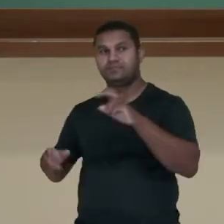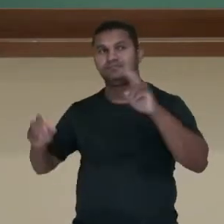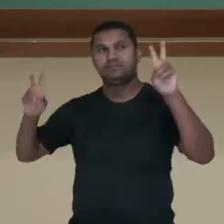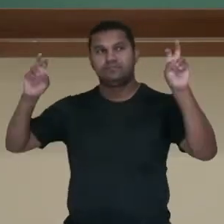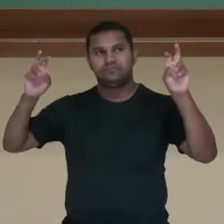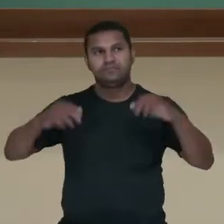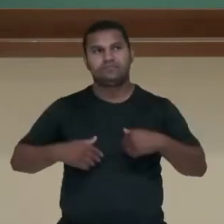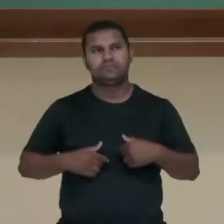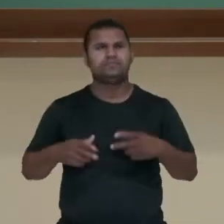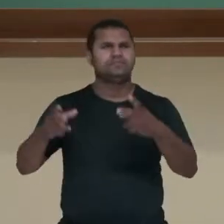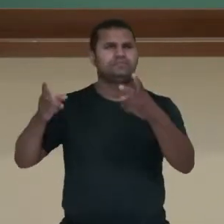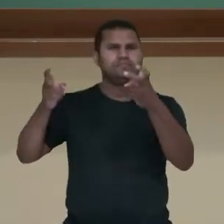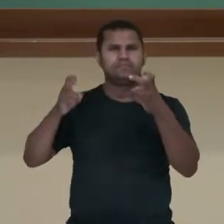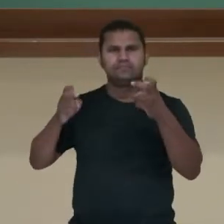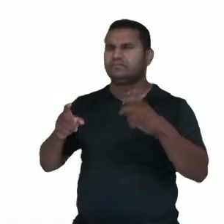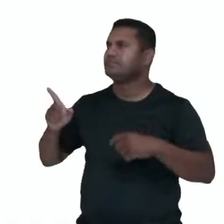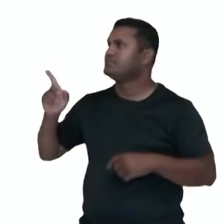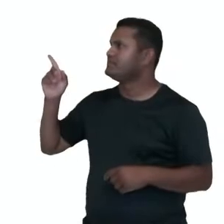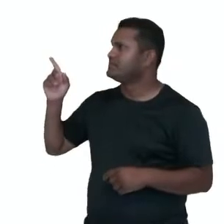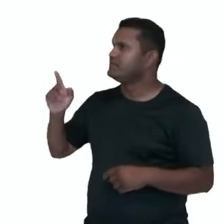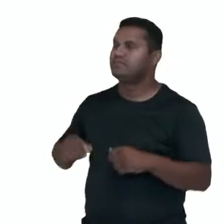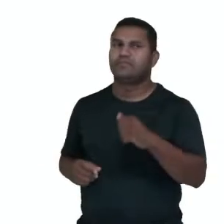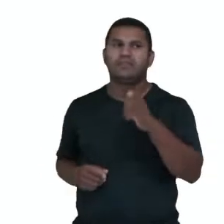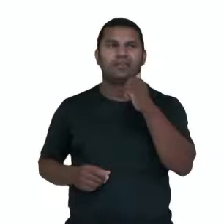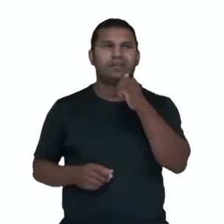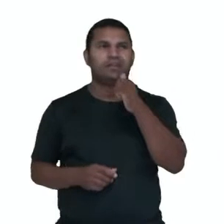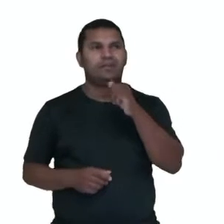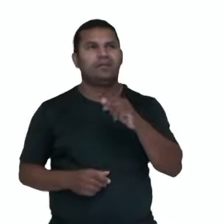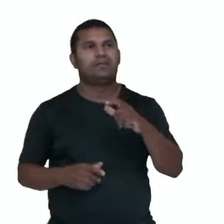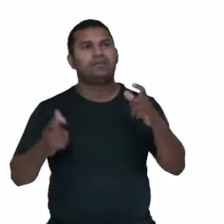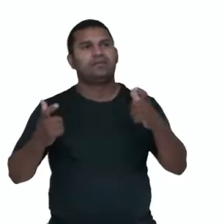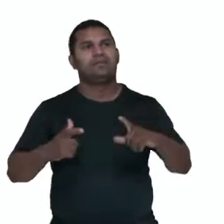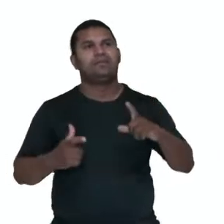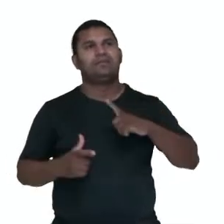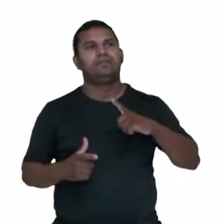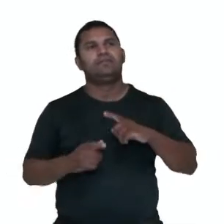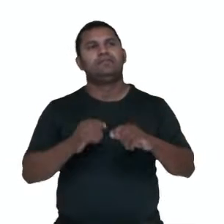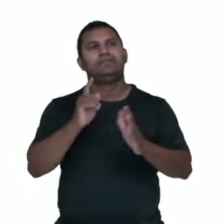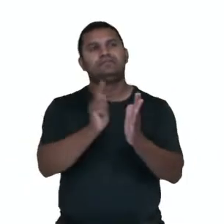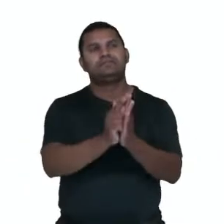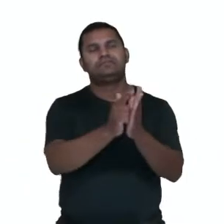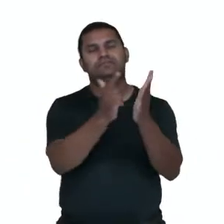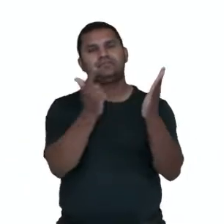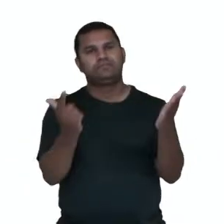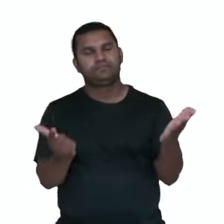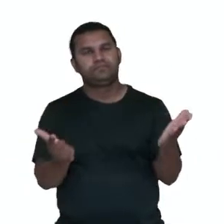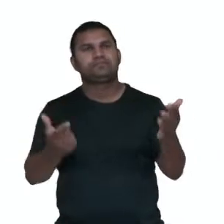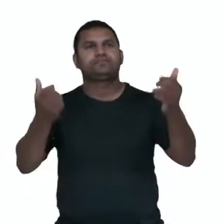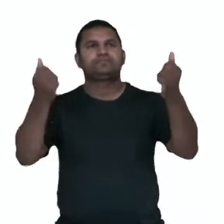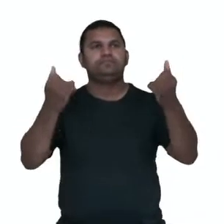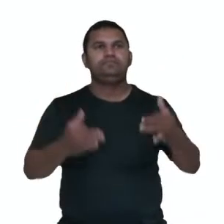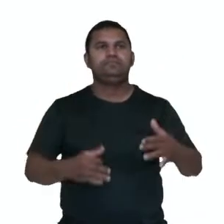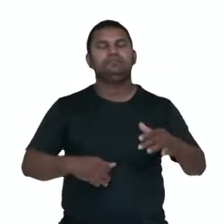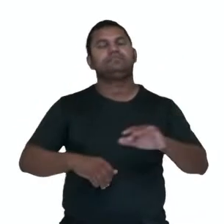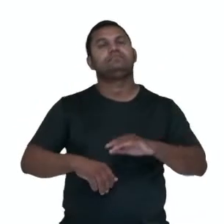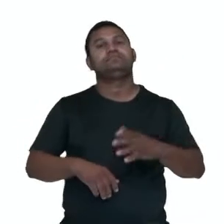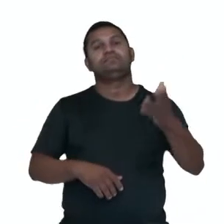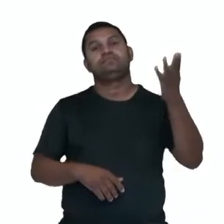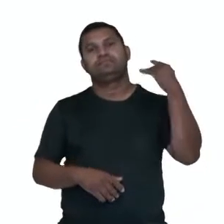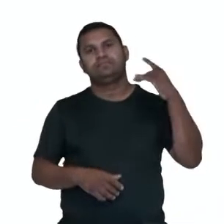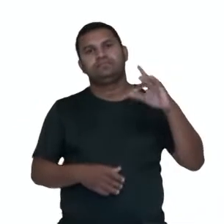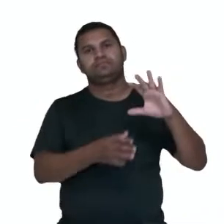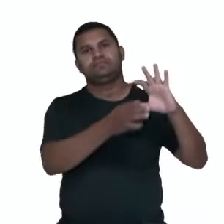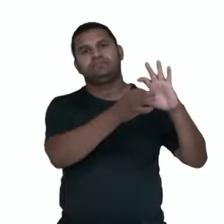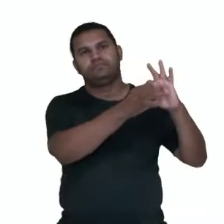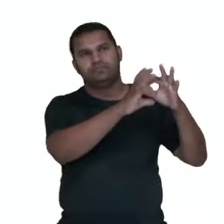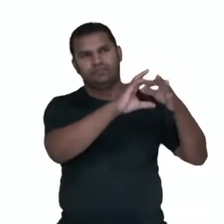entrevista que foi veiculada pela agência Brasil, ebc.com, né, sobre as Olimpíadas. Então, aqui fala no